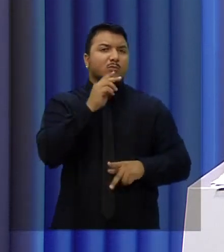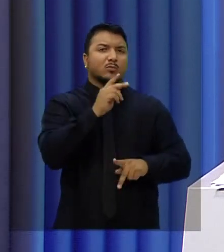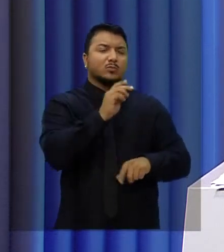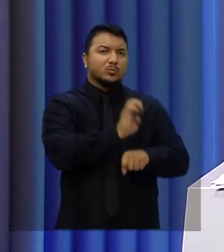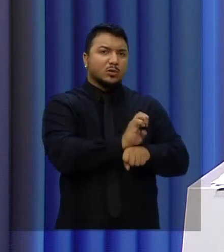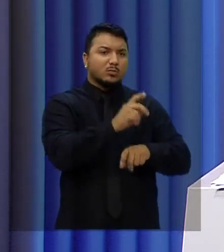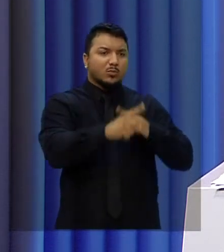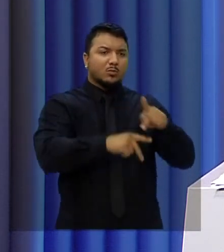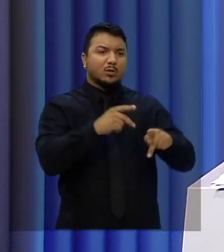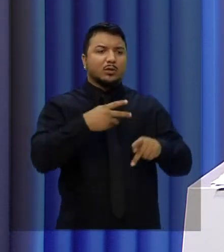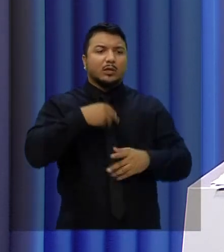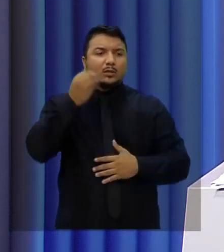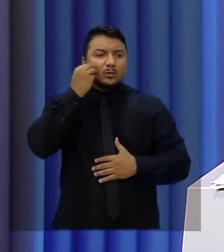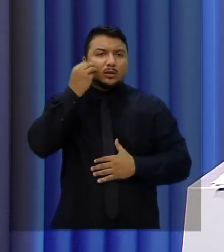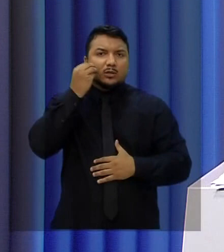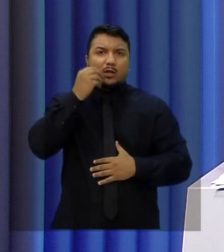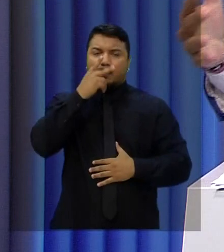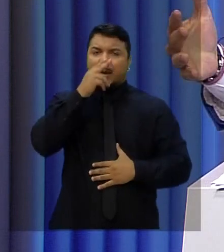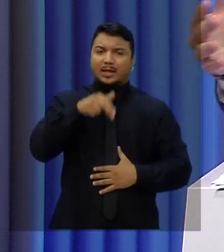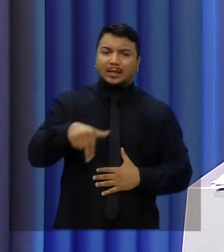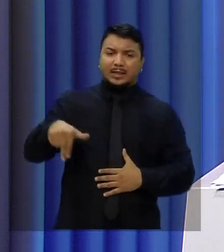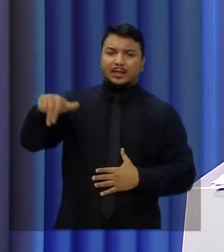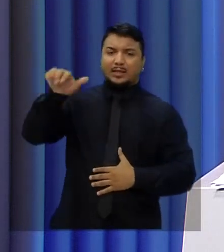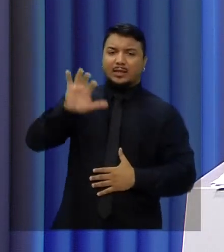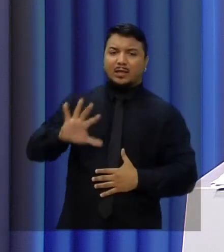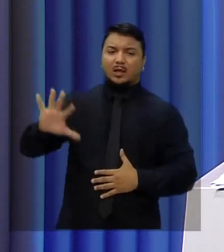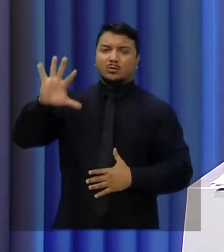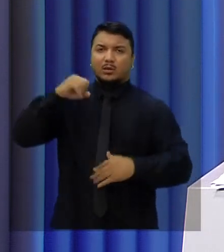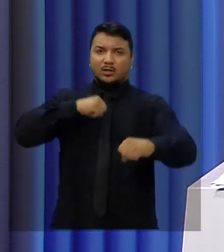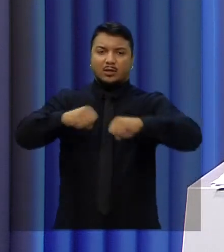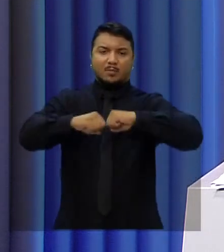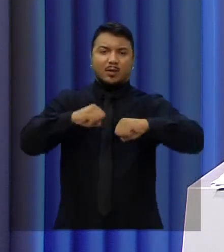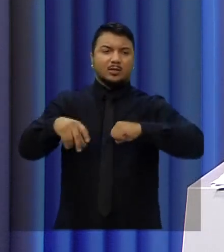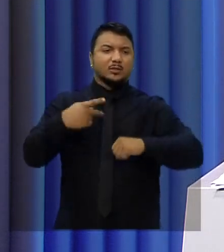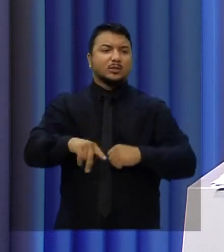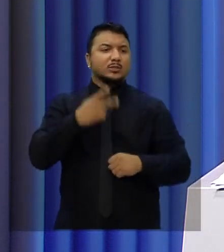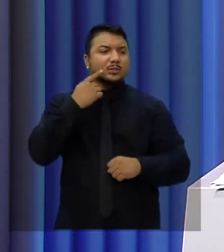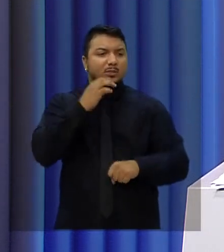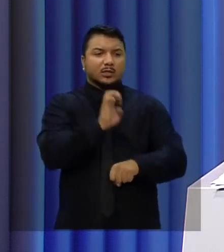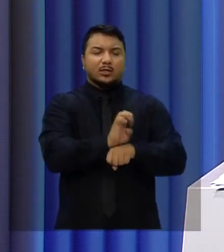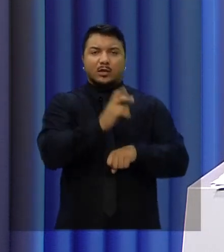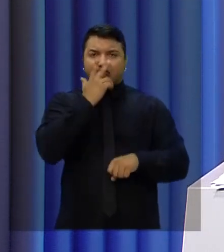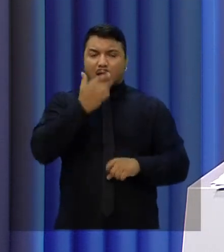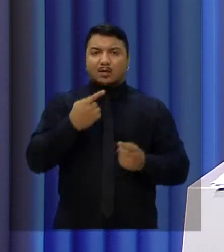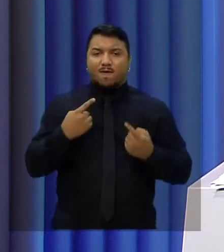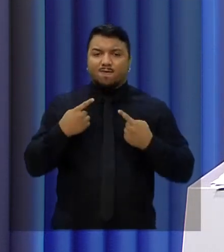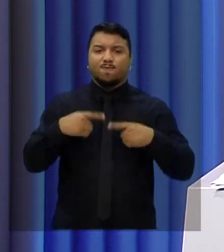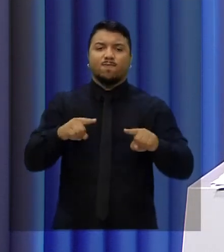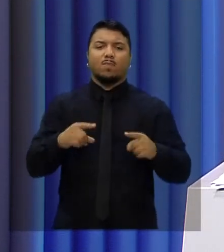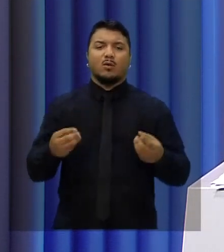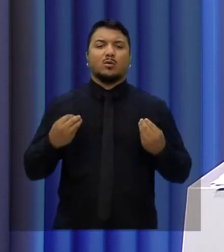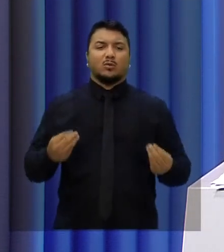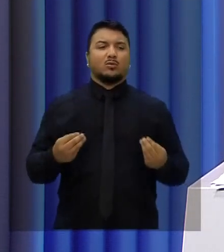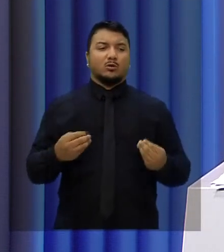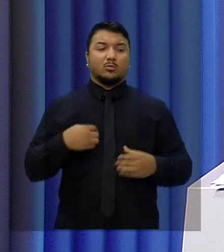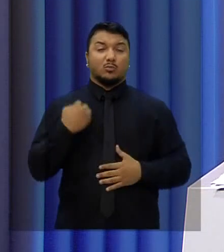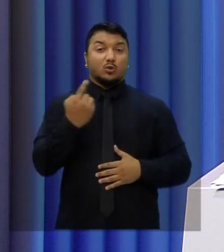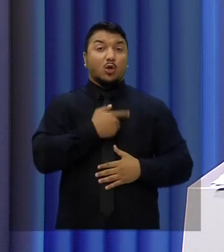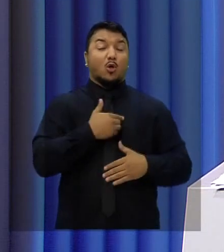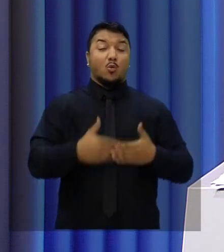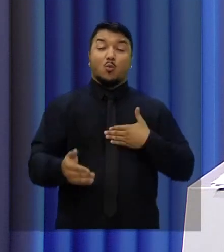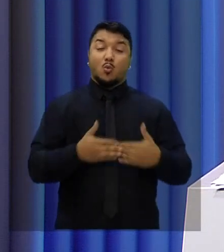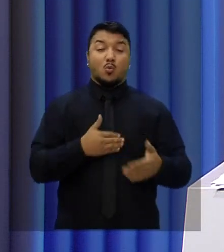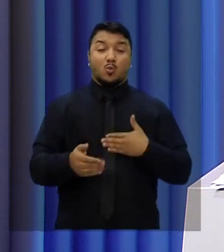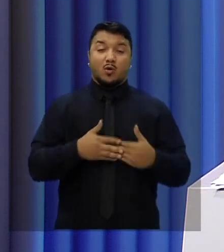acabaram de vir uma tentativa de nacionalizar o debate do Ceará. Isso é uma pegadinha, minha gente. Qualquer um de nós, será que